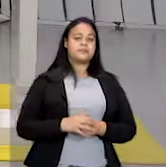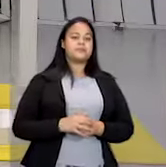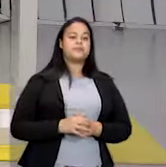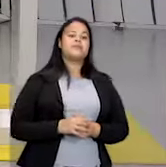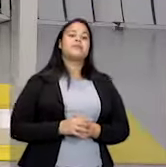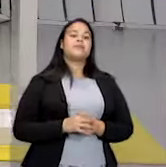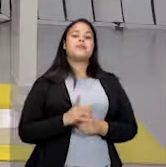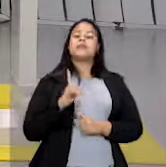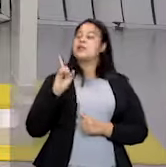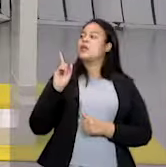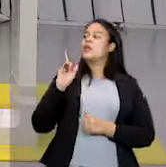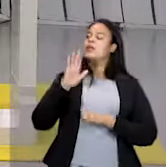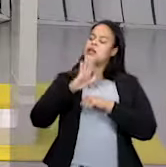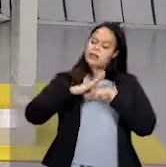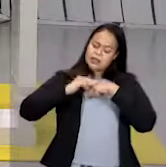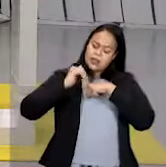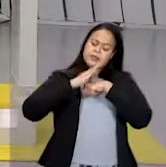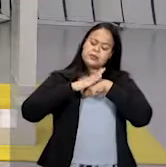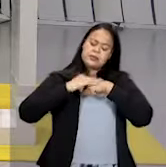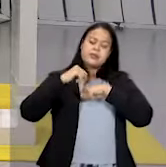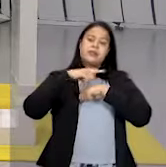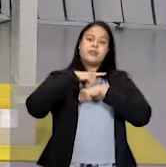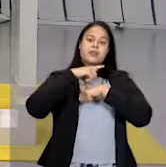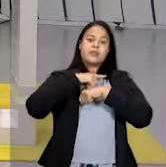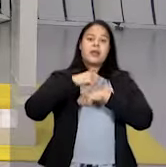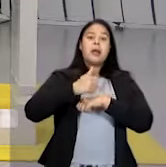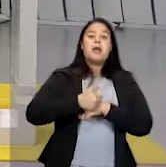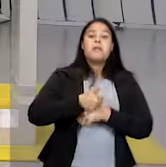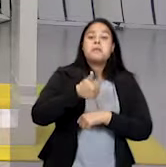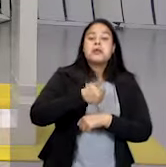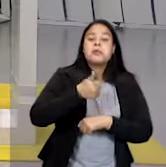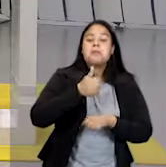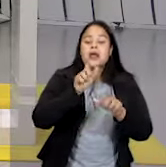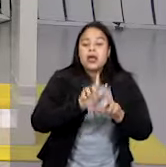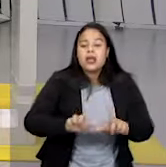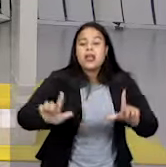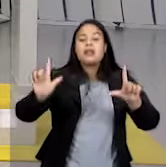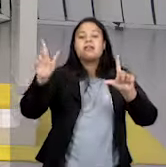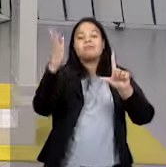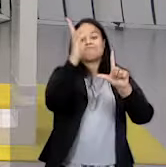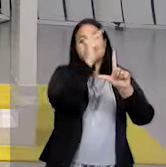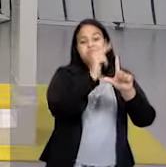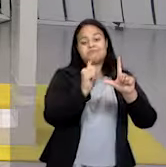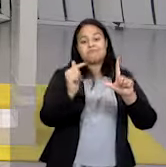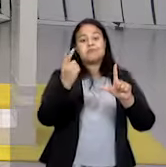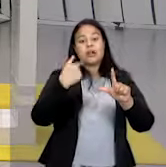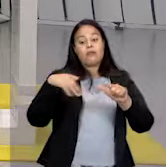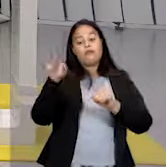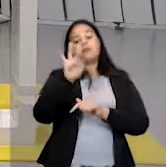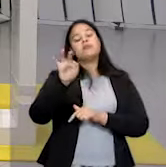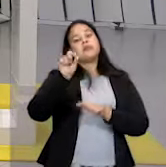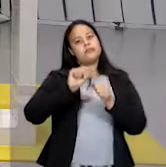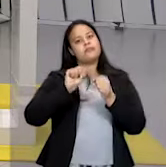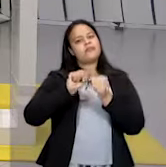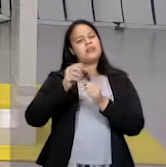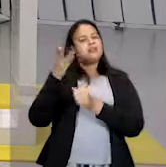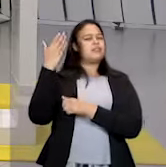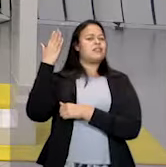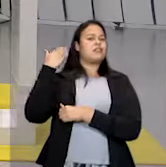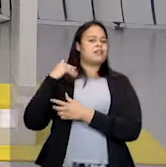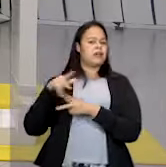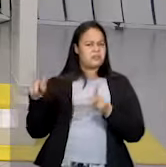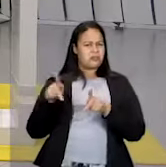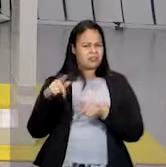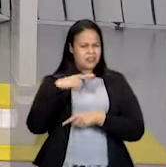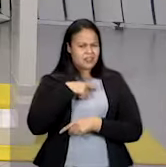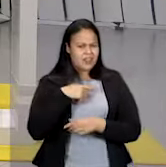guardo com muito carinho. Foi a minha primeira serigrafia. Eu fiz na faculdade. Será que tem professor